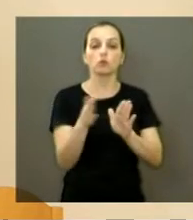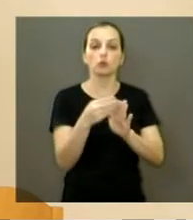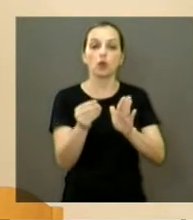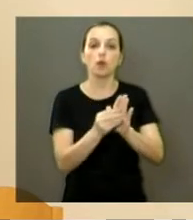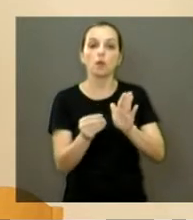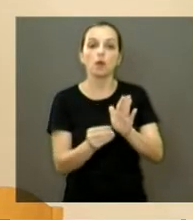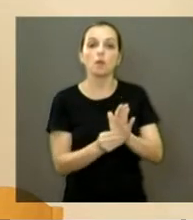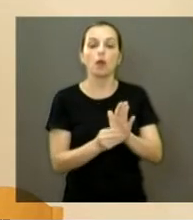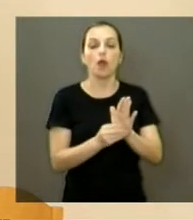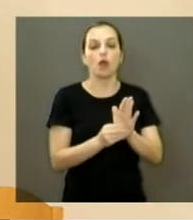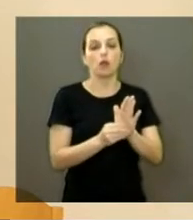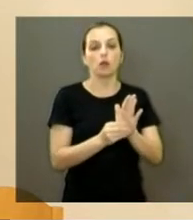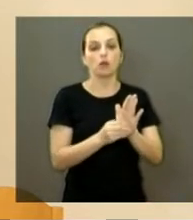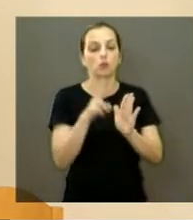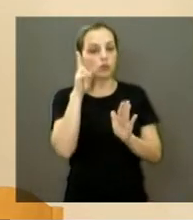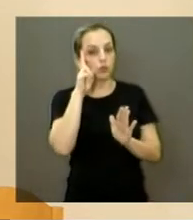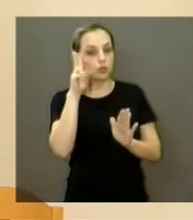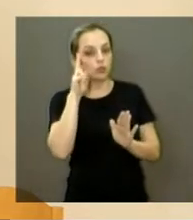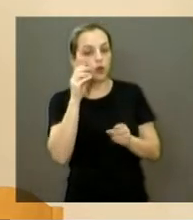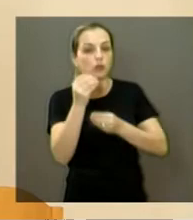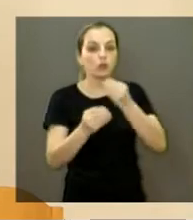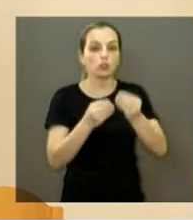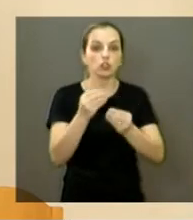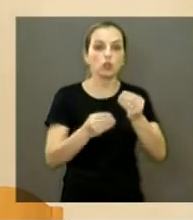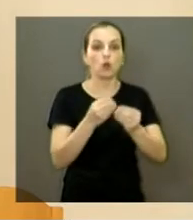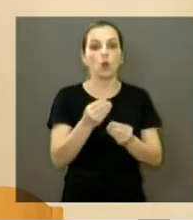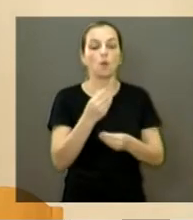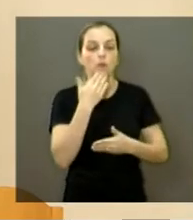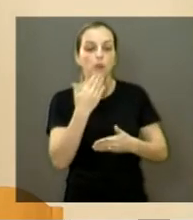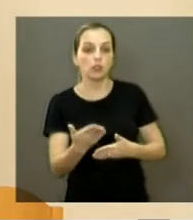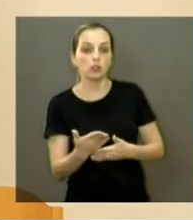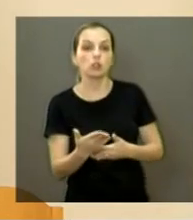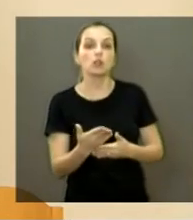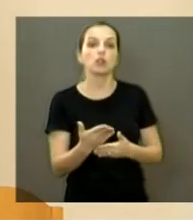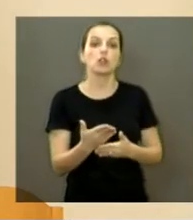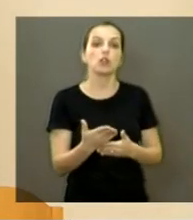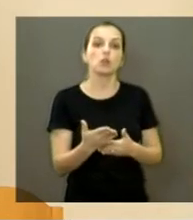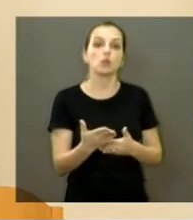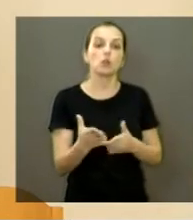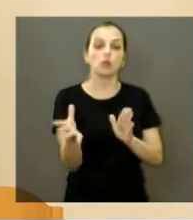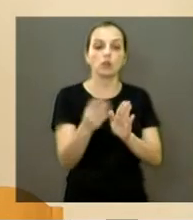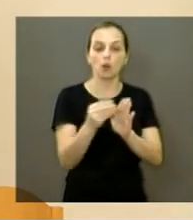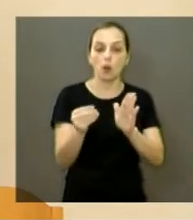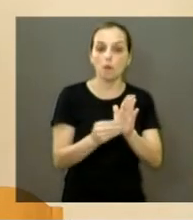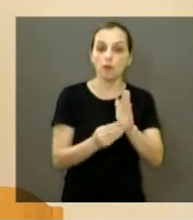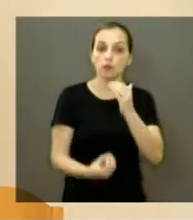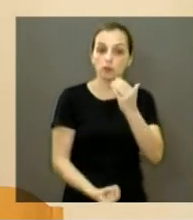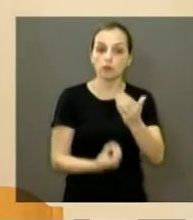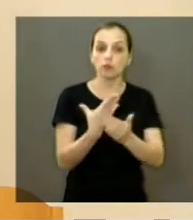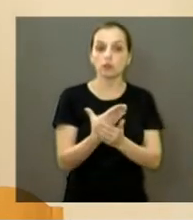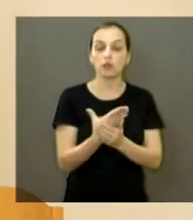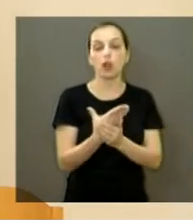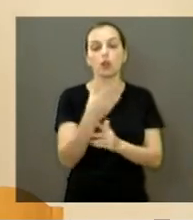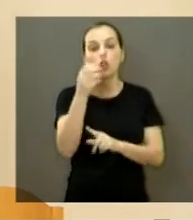suas contribuições, e poderia verificar como está o andamento de seus pedidos. Esse já é um aplicativo lançado esse mês, lá em Jundiaí, São Paulo, que já tem